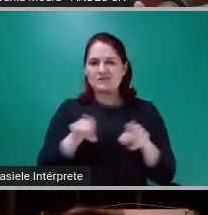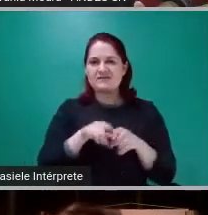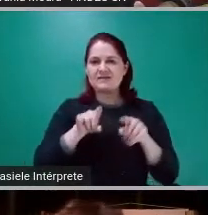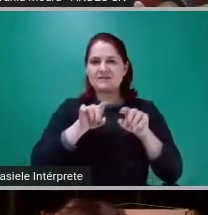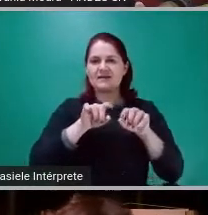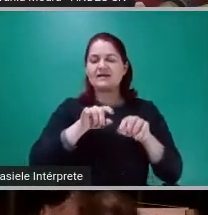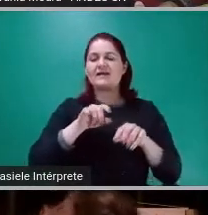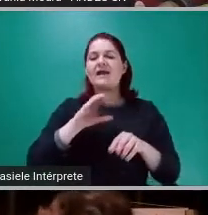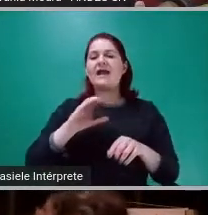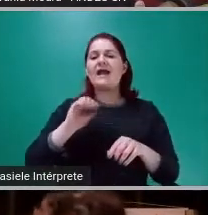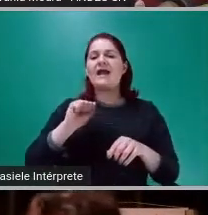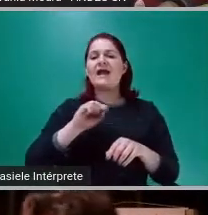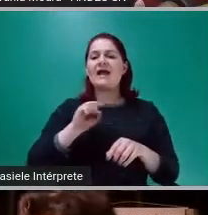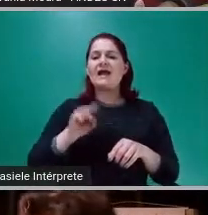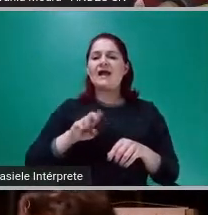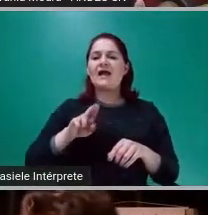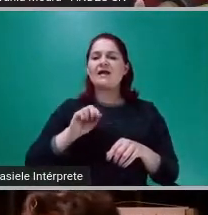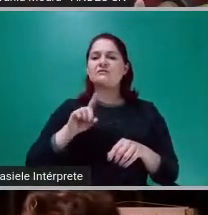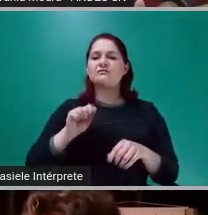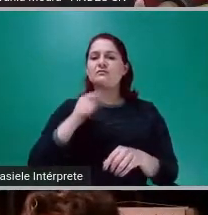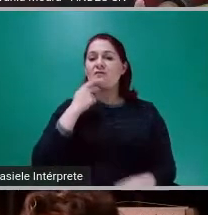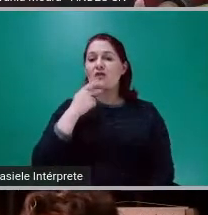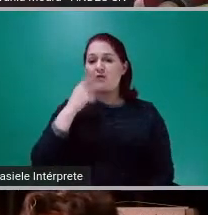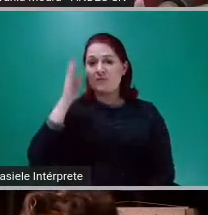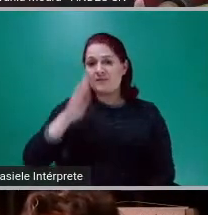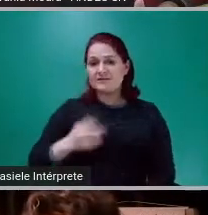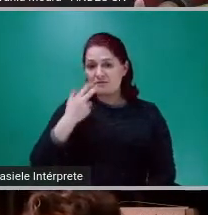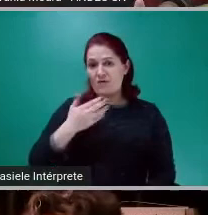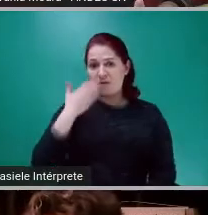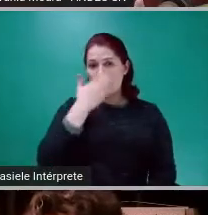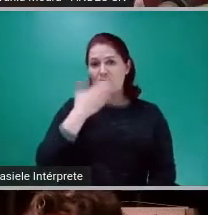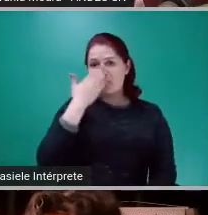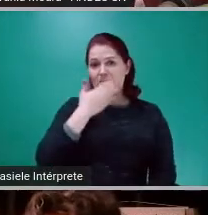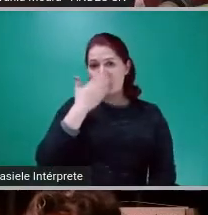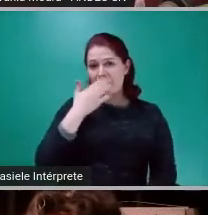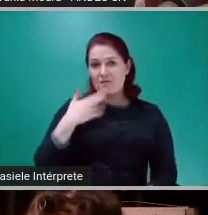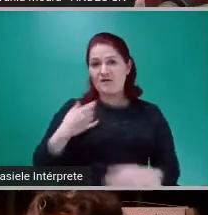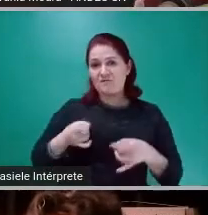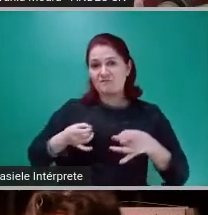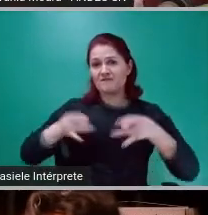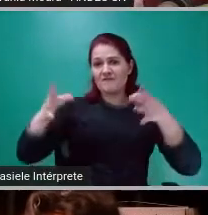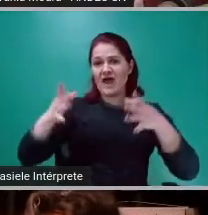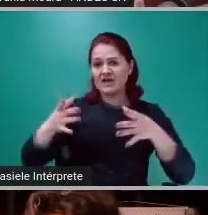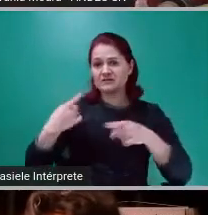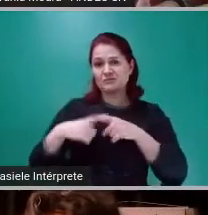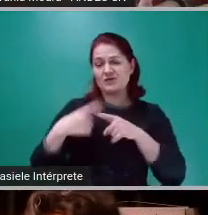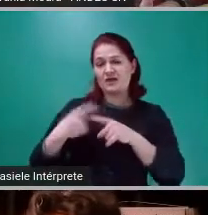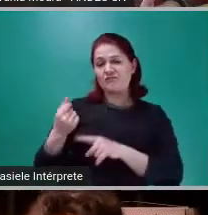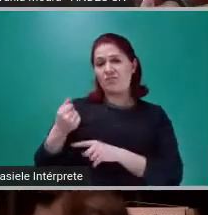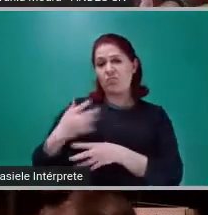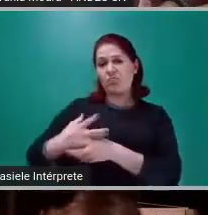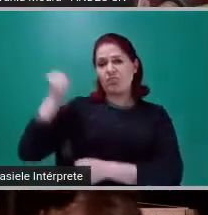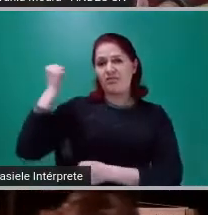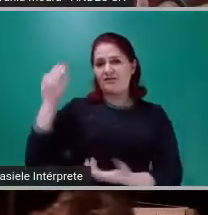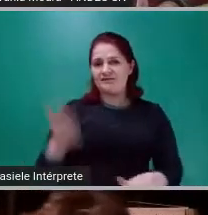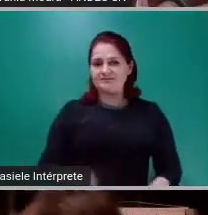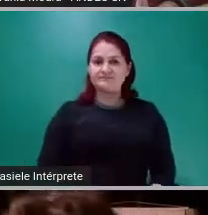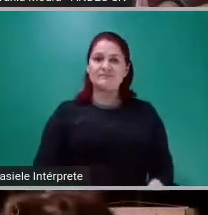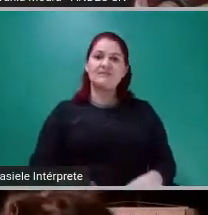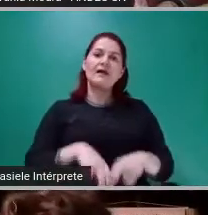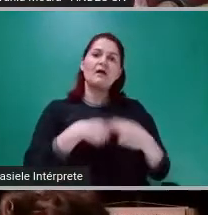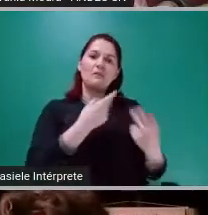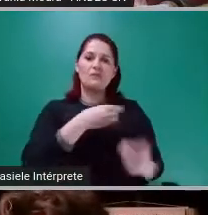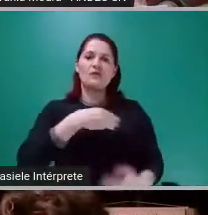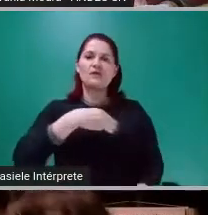Fizeram deste país um puteiro, pois assim se ganha mais dinheiro. Aí é que está, por isso é que a Maria Lúcia fica levantando